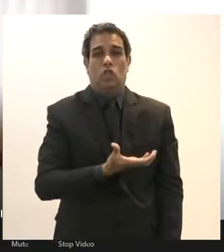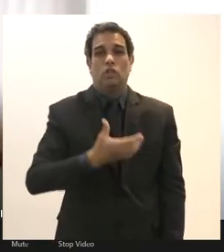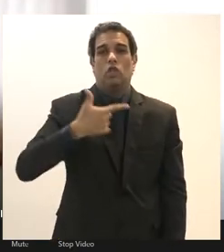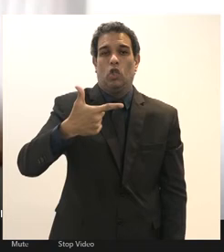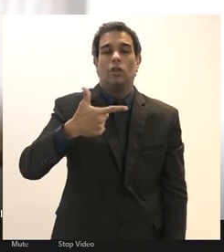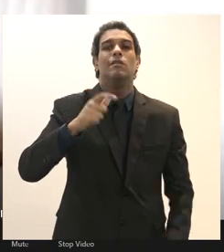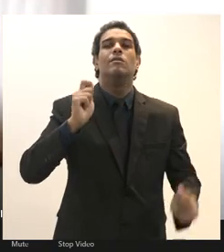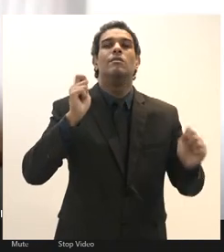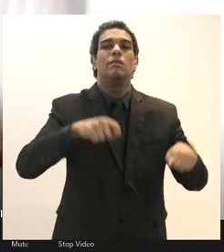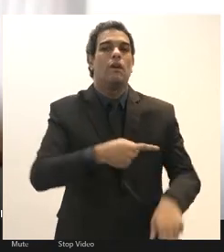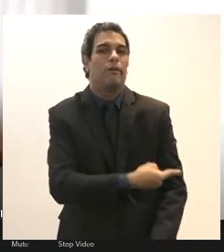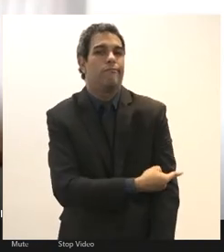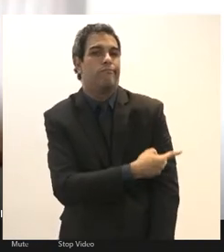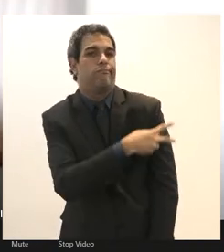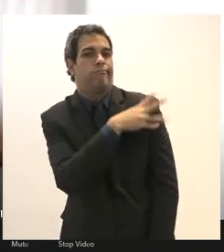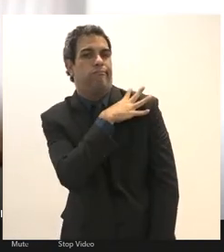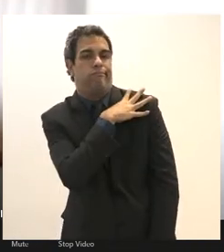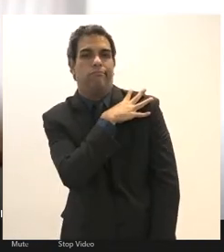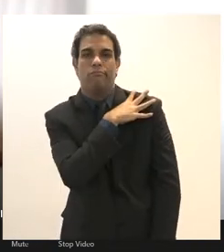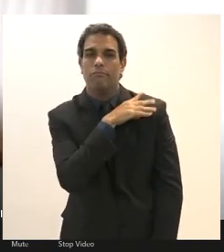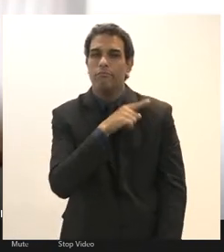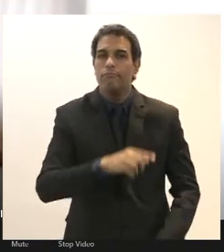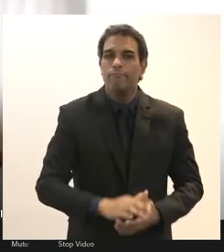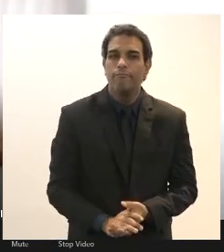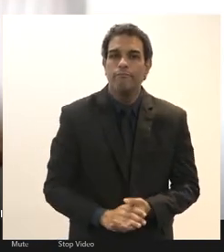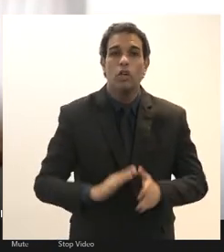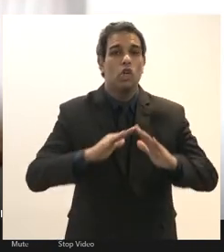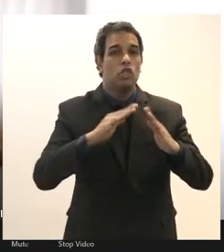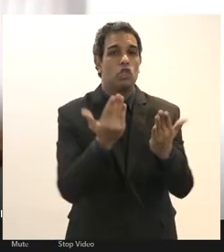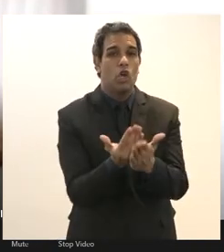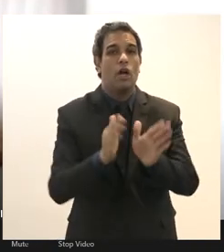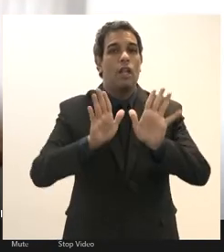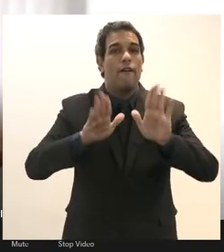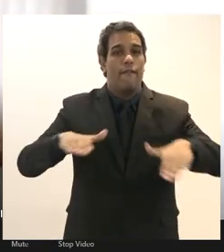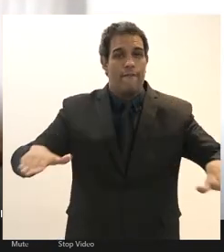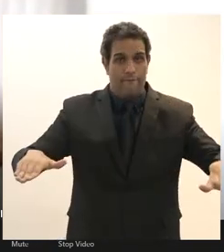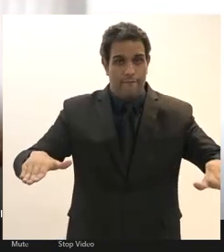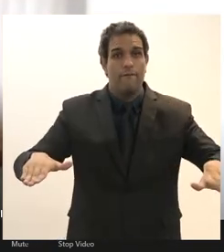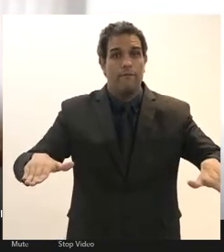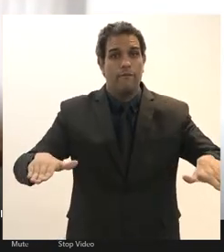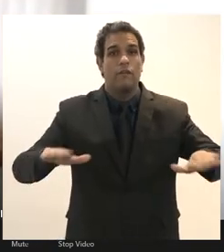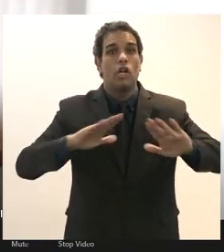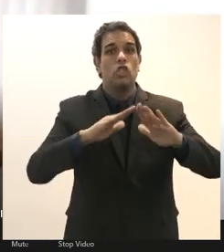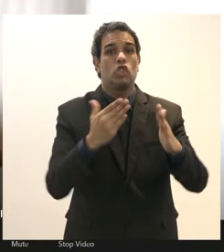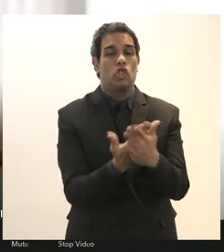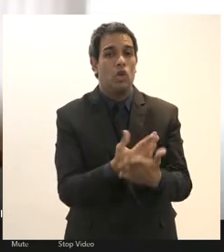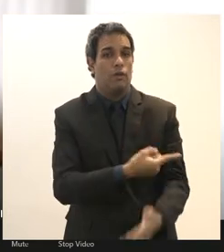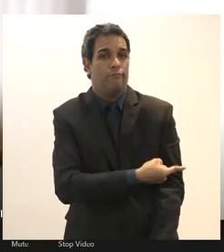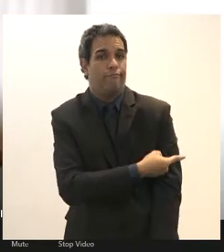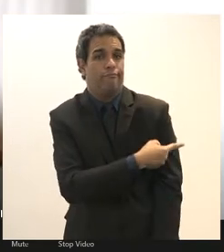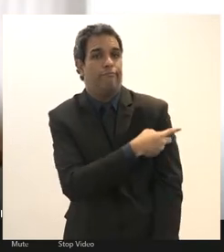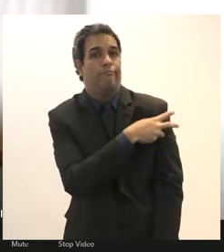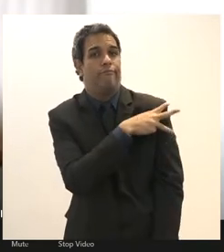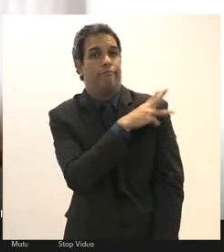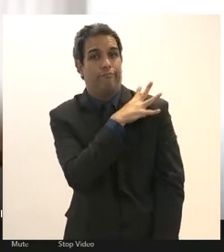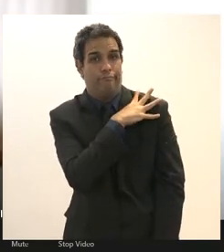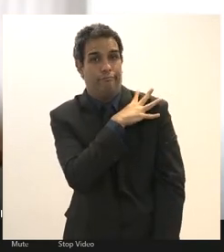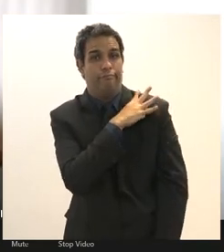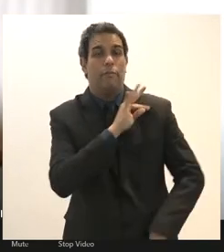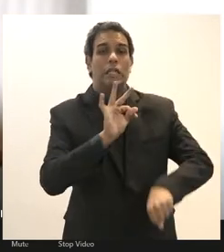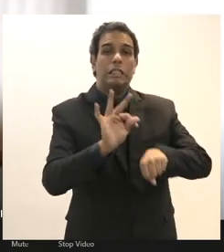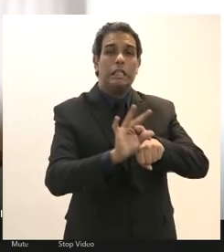modalidades da educação ele tem a educação infantil toda a educação básica incluindo o ensino técnico